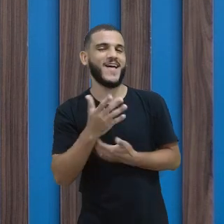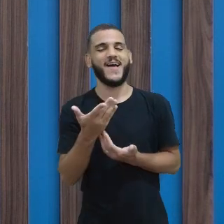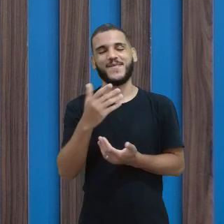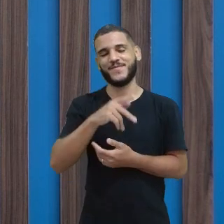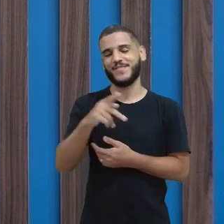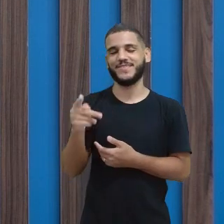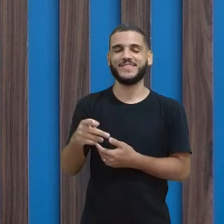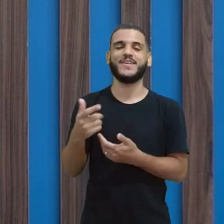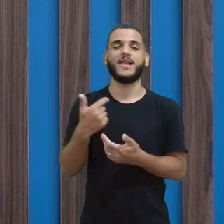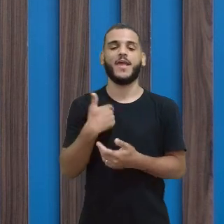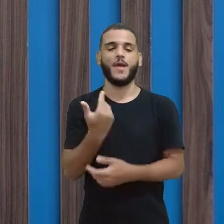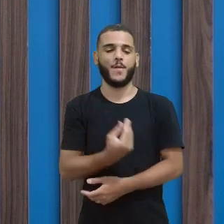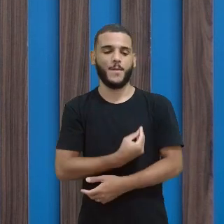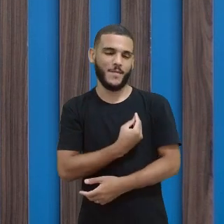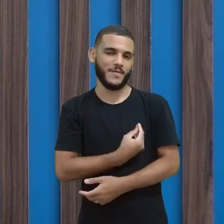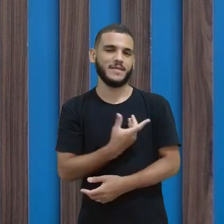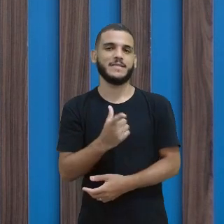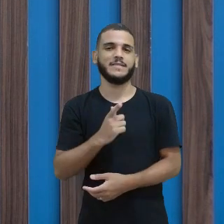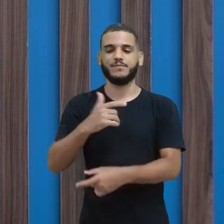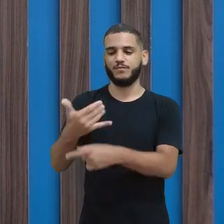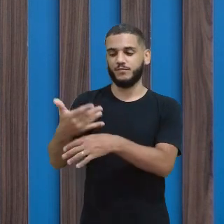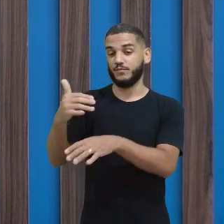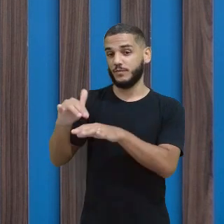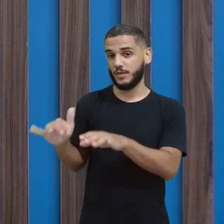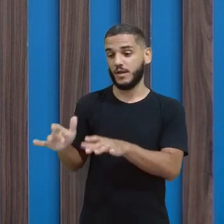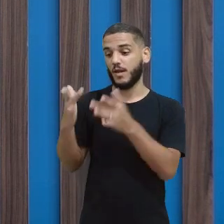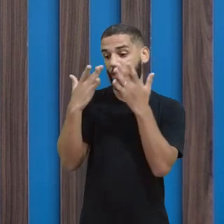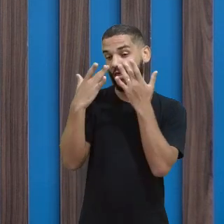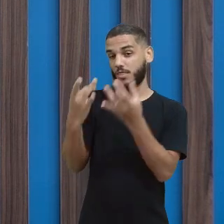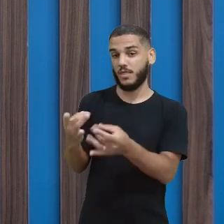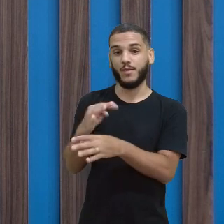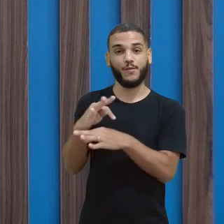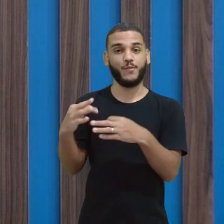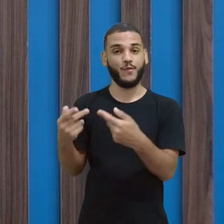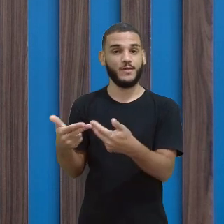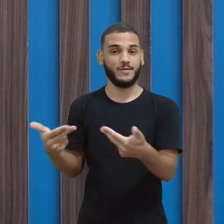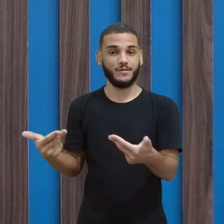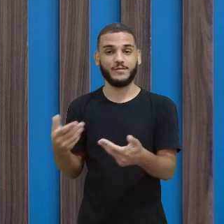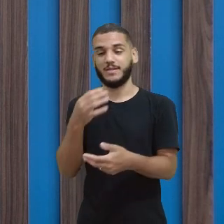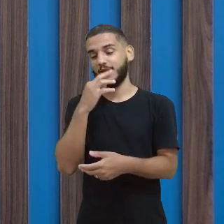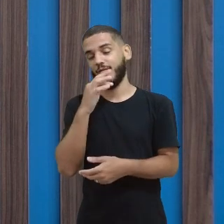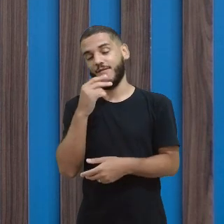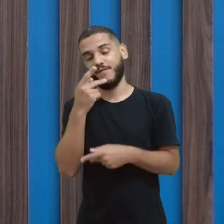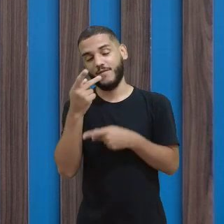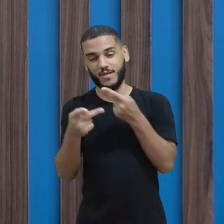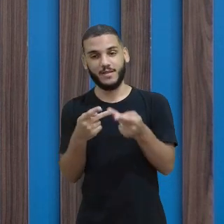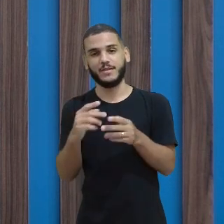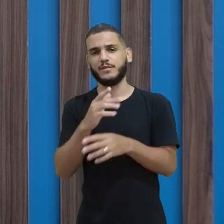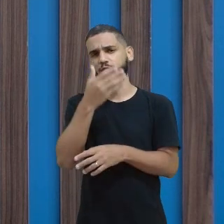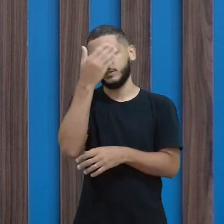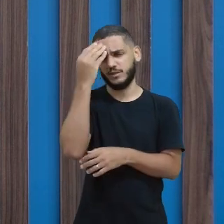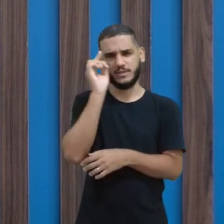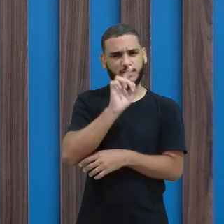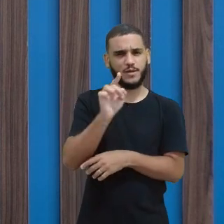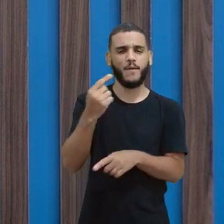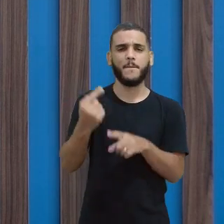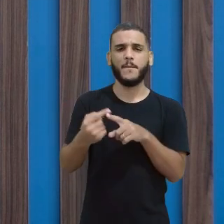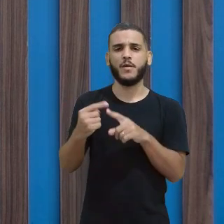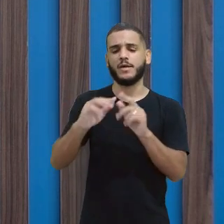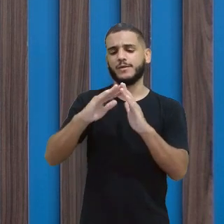Olá, alunos e alunas. Estou aqui ligadinha no chefe, atenta ao que vocês estão colocando, né? Não esqueçam de colocar o nome